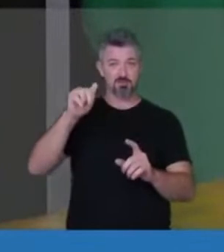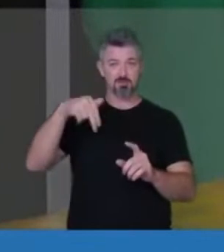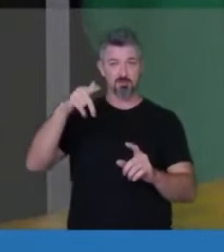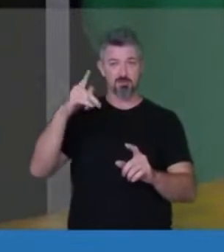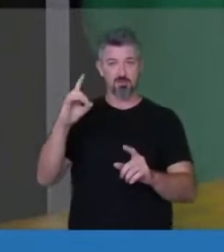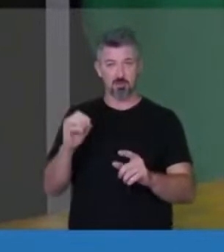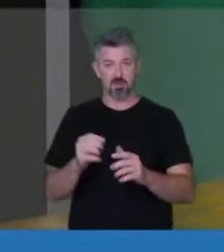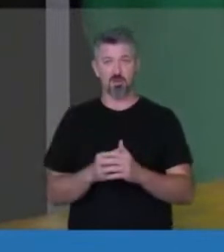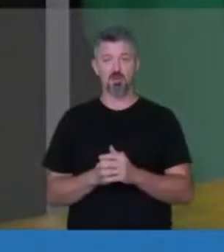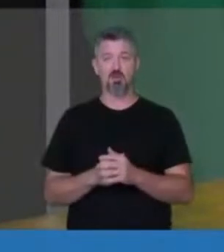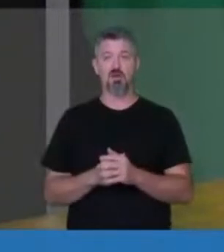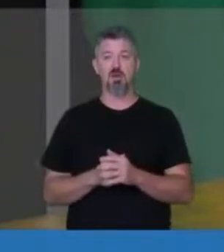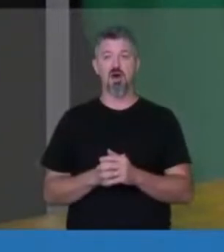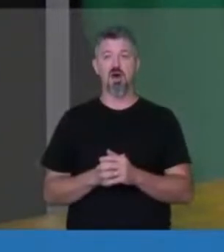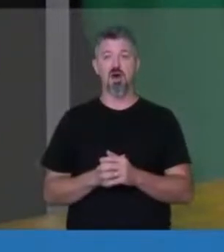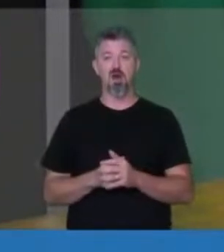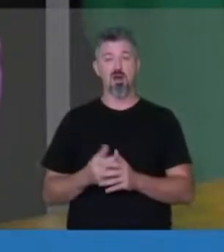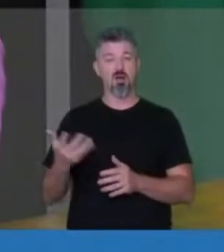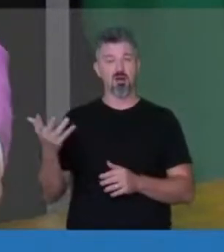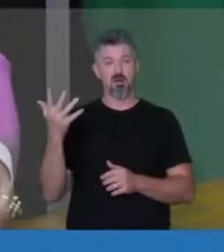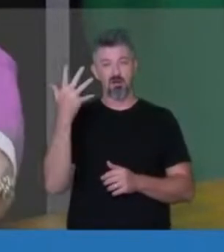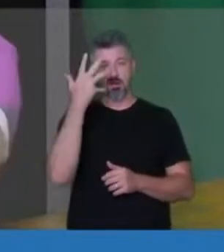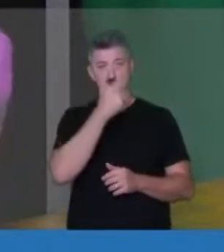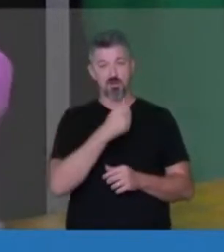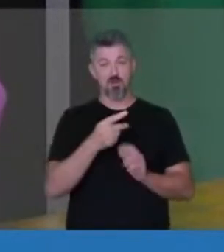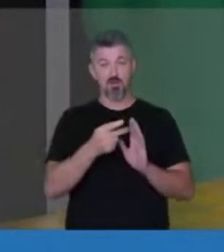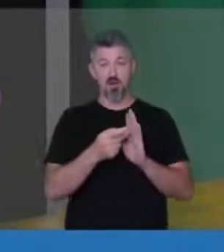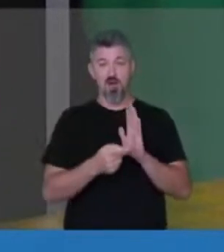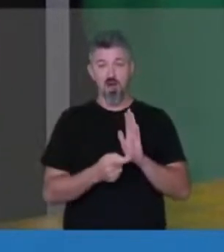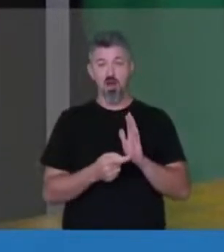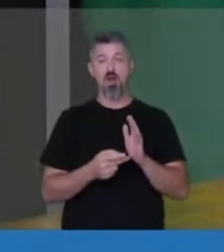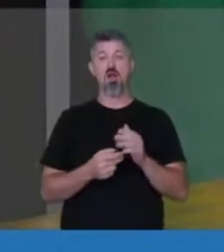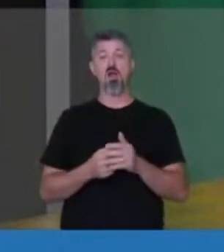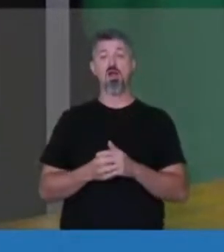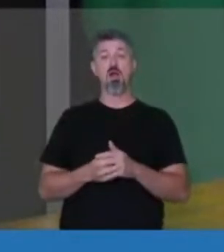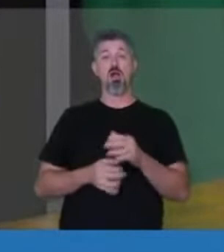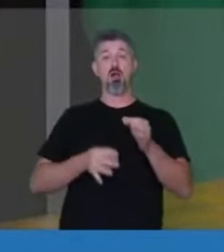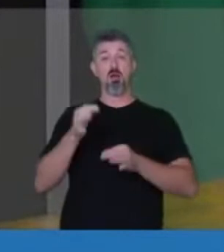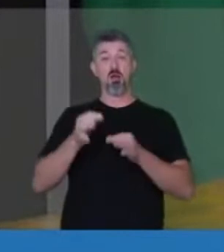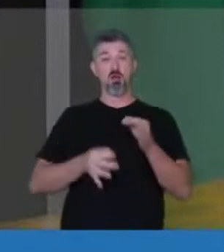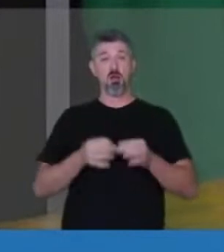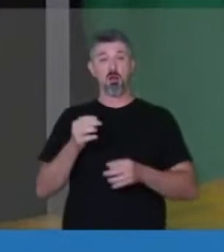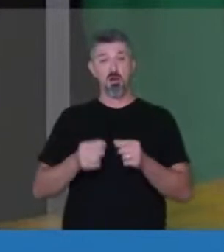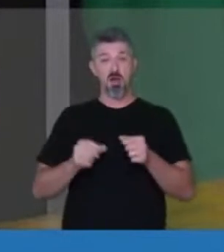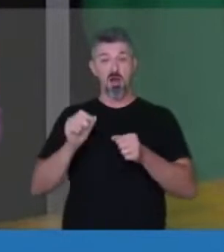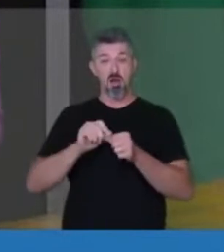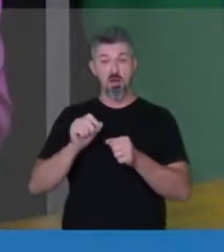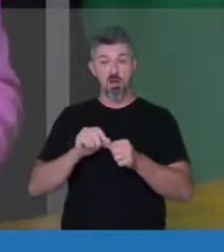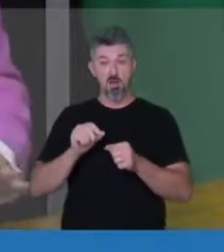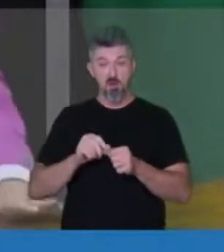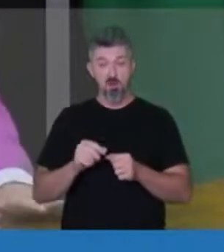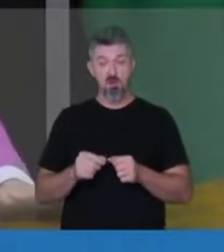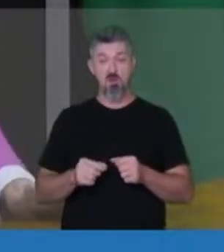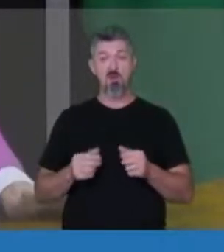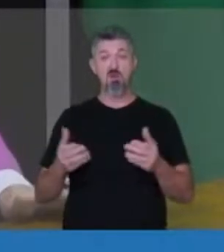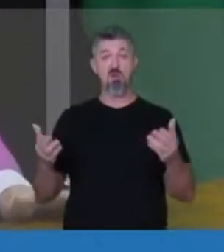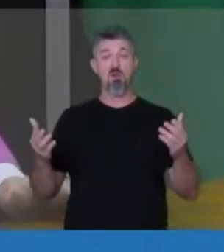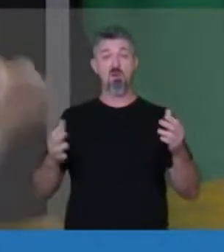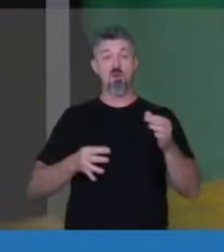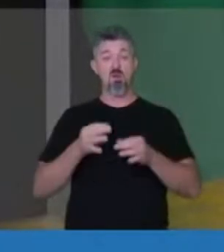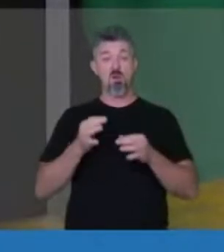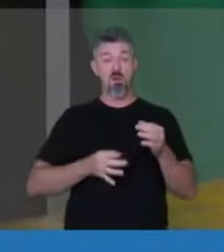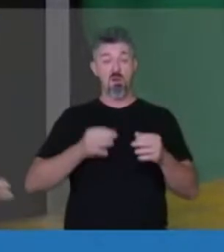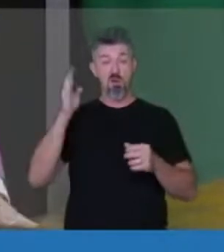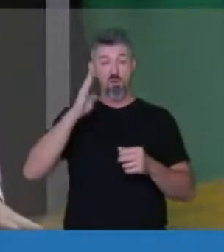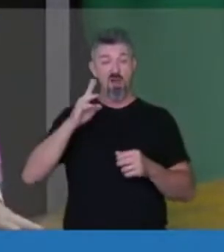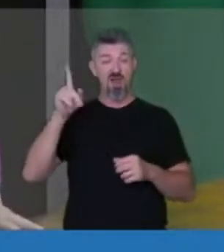Ribeiro num belo projeto que vem trazer justiça e uma justiça imediata. O Brasil ainda